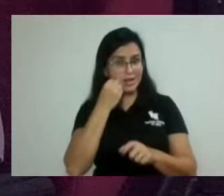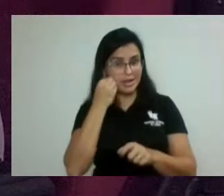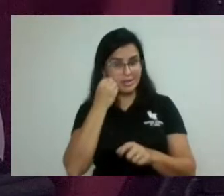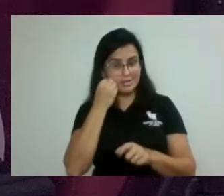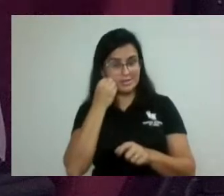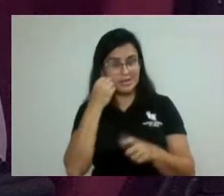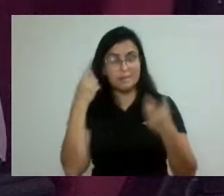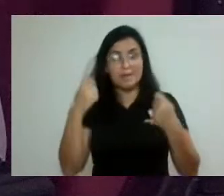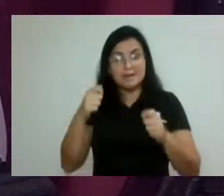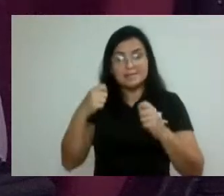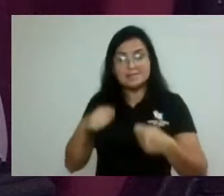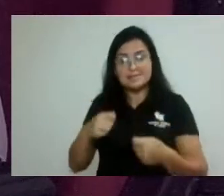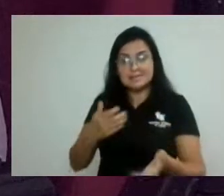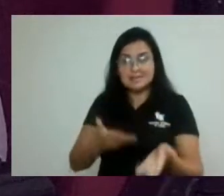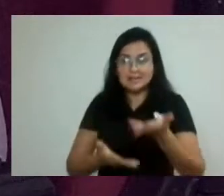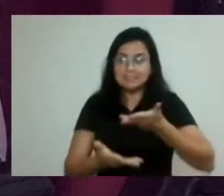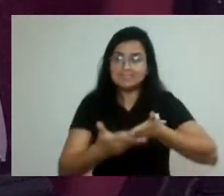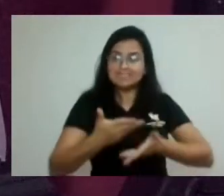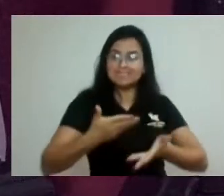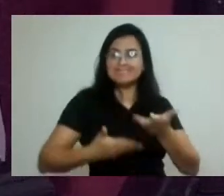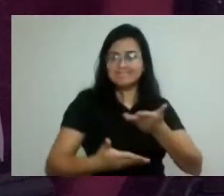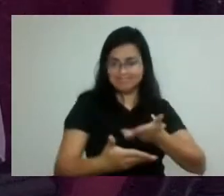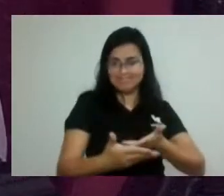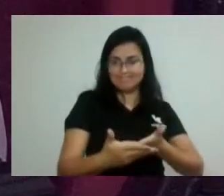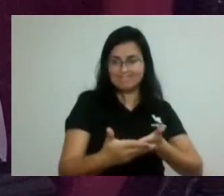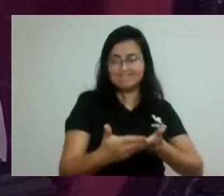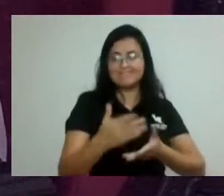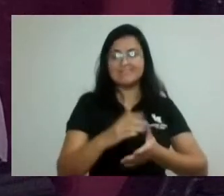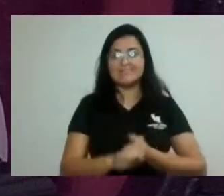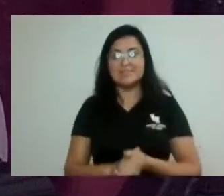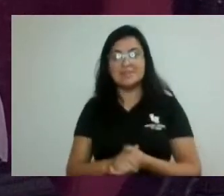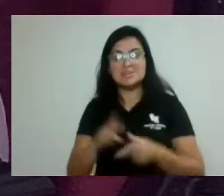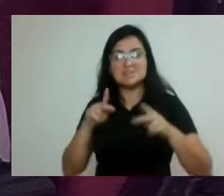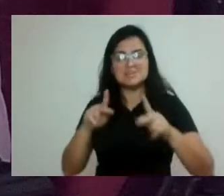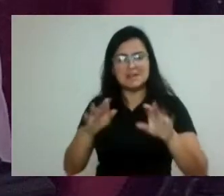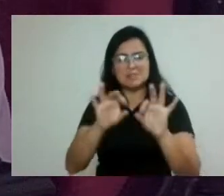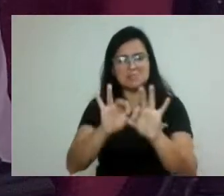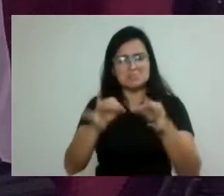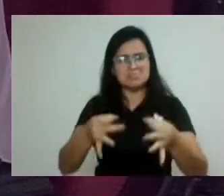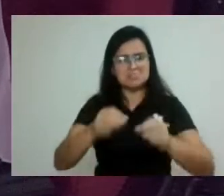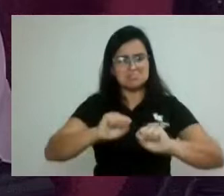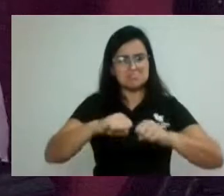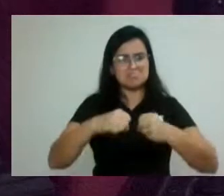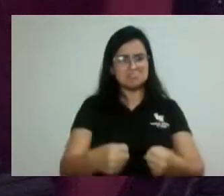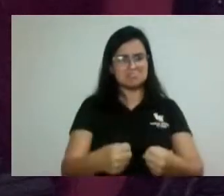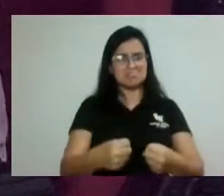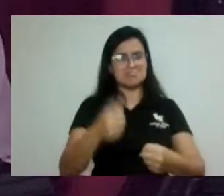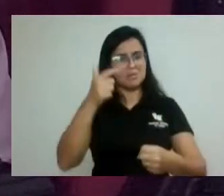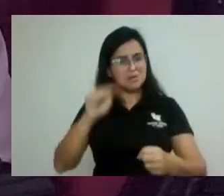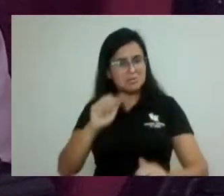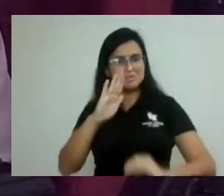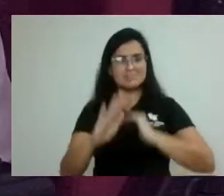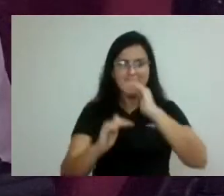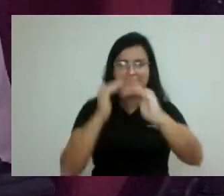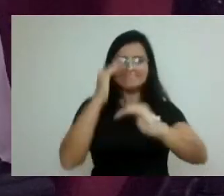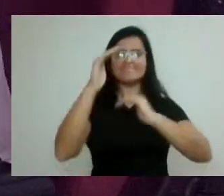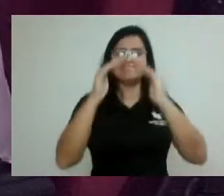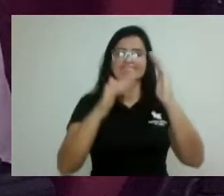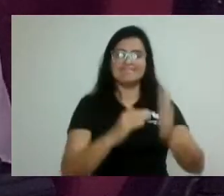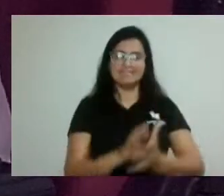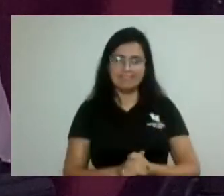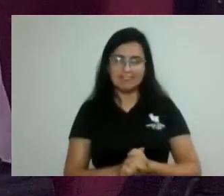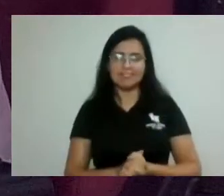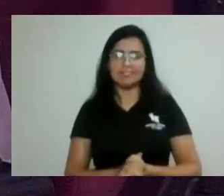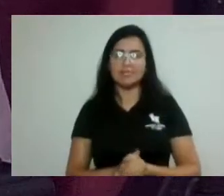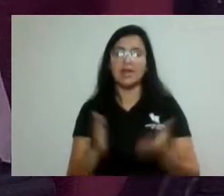forma arrogante. Ninguém é dono da verdade, a humildade é a chave do sucesso. Vamos agora às ordens do dia.